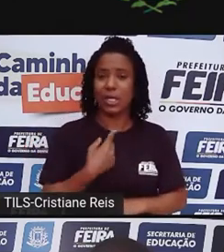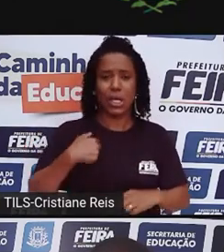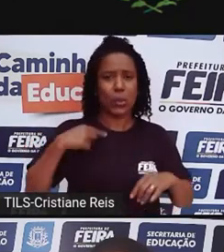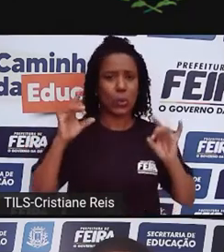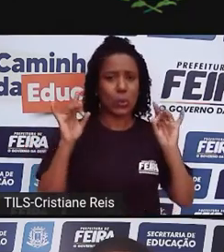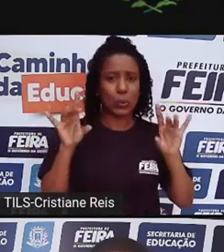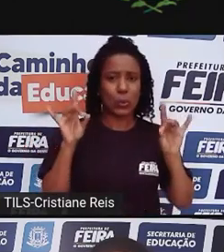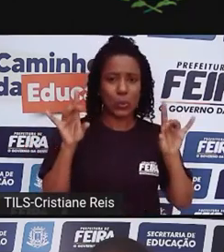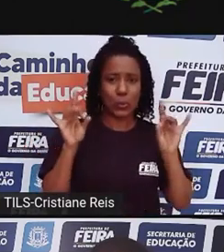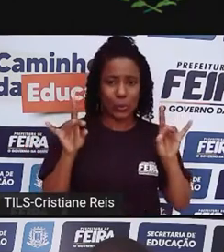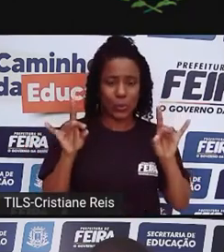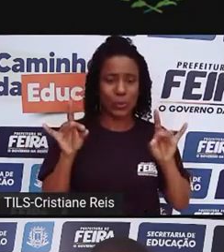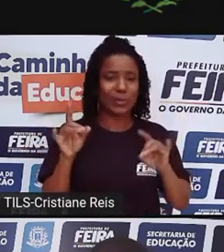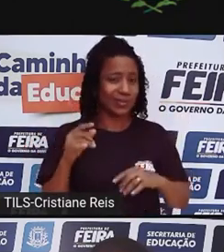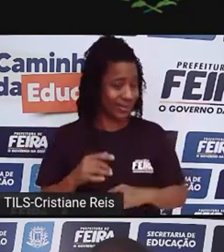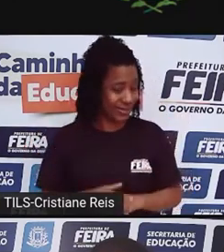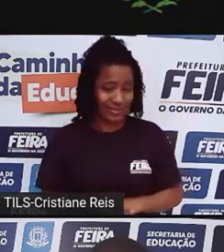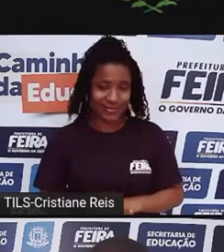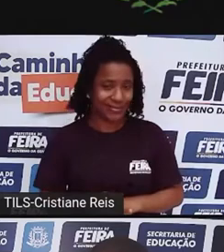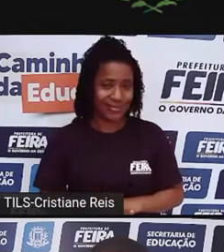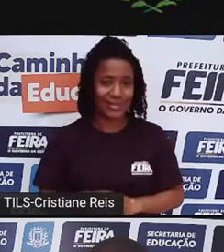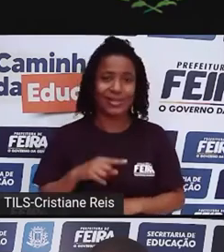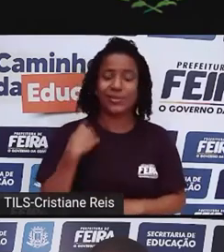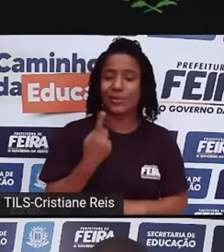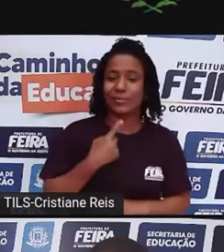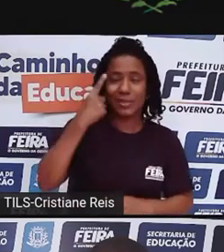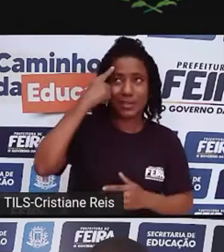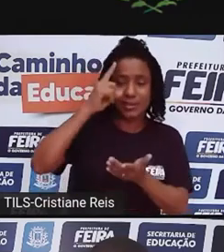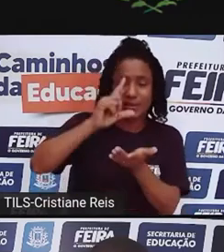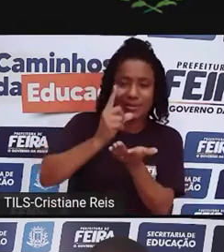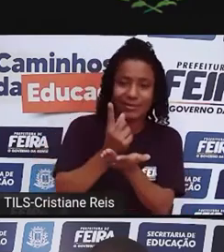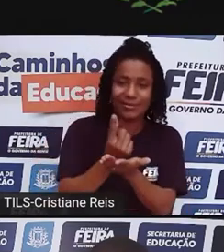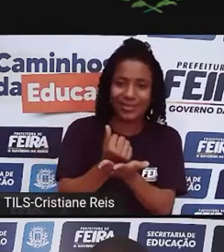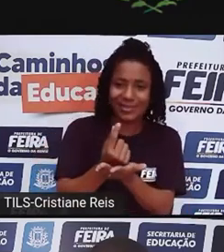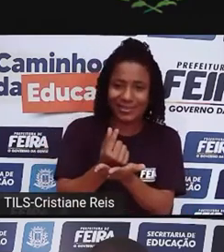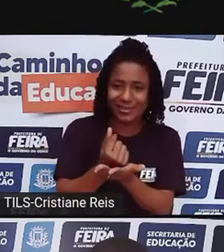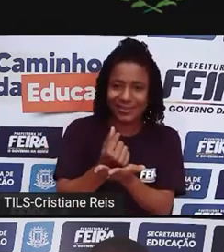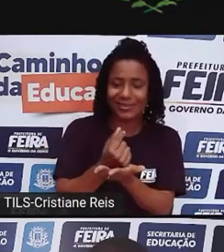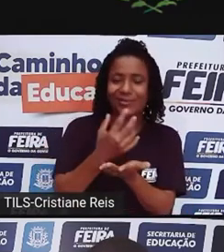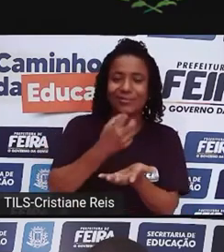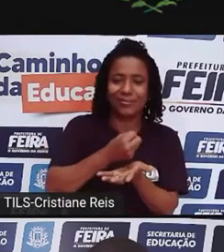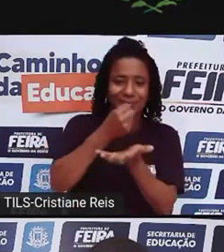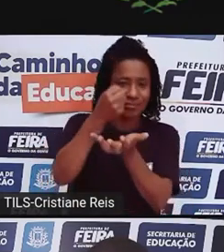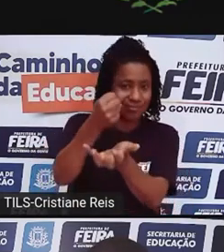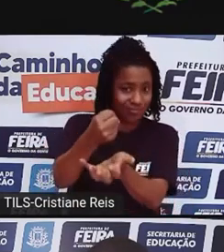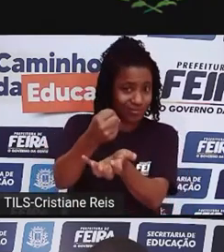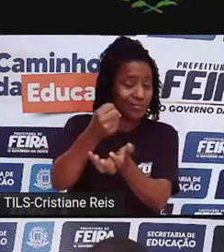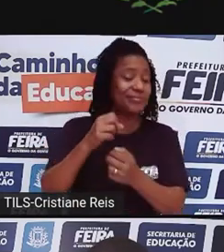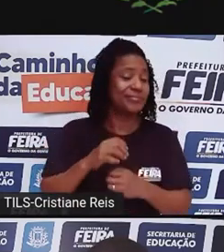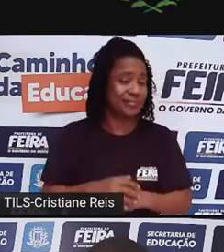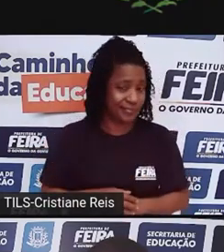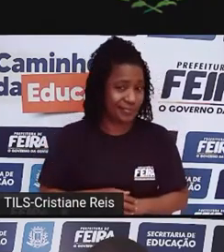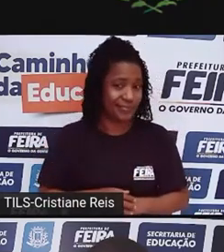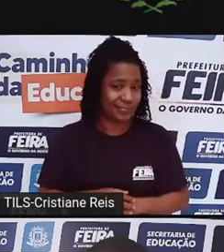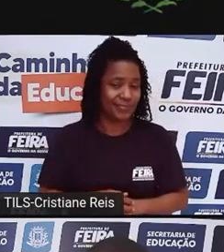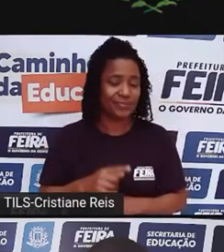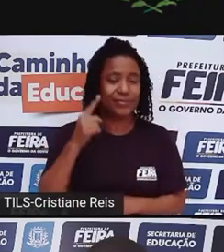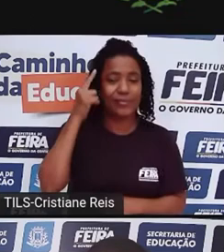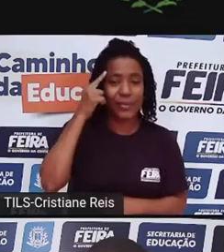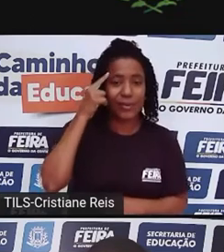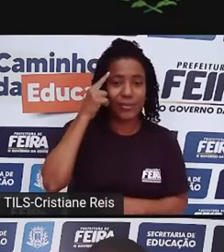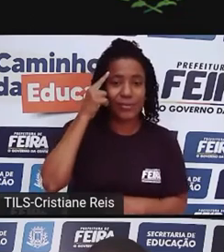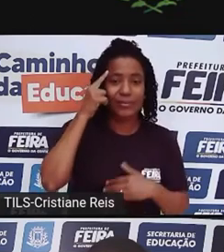A gente sempre é convidado pelo capitalismo a perpetuar uma lógica societária que a gente tem que... O quê, Felipe?